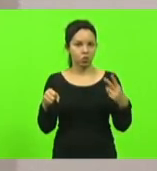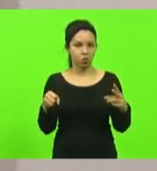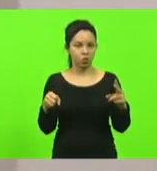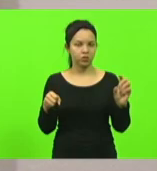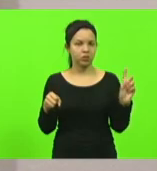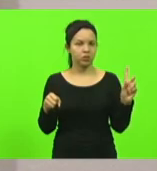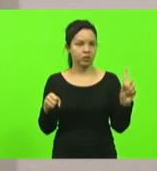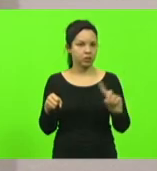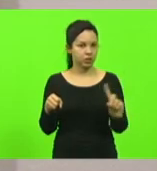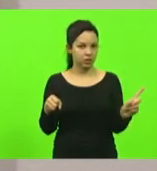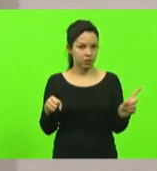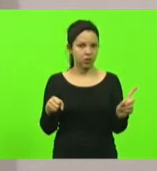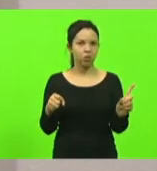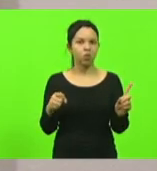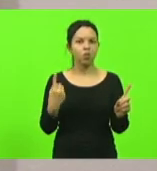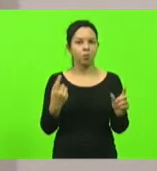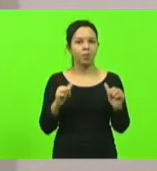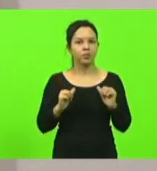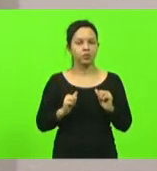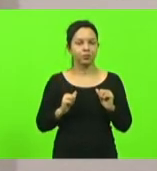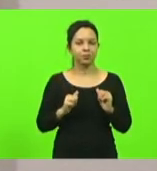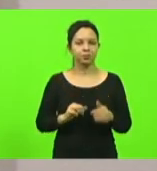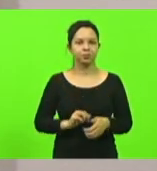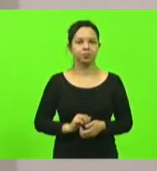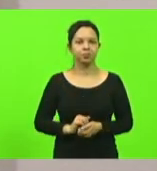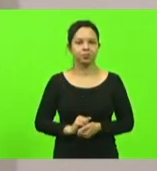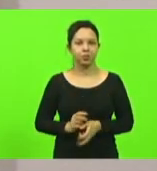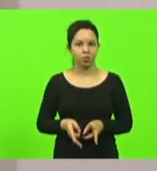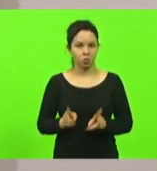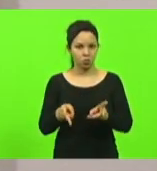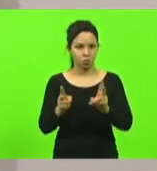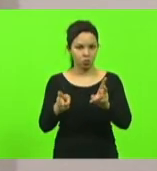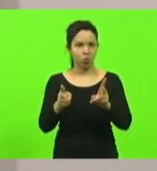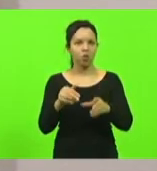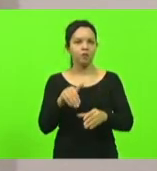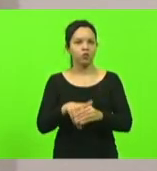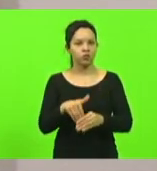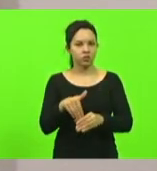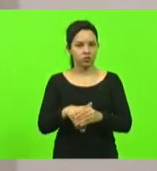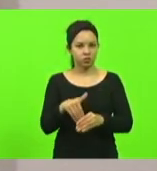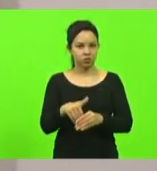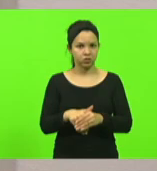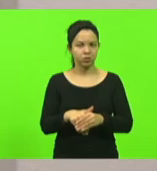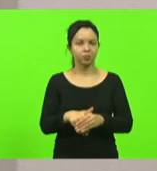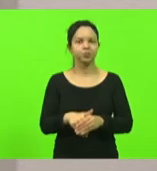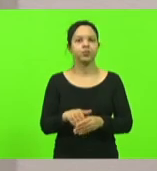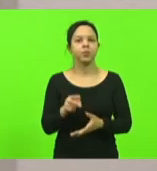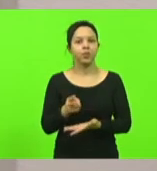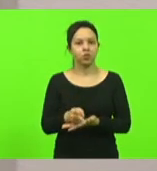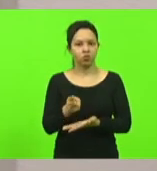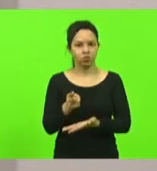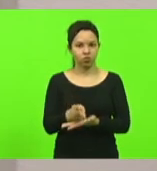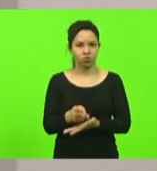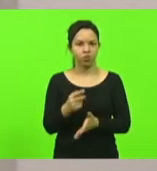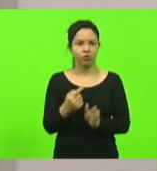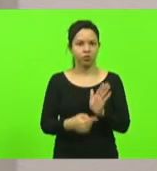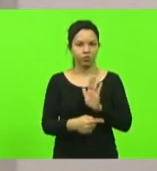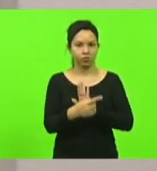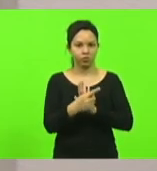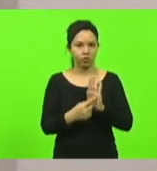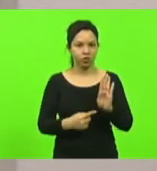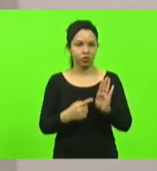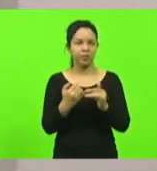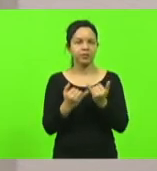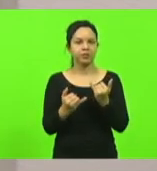abstenção. Dando continuidade, foi submetido à votação e mantido o veto parcial em turno único pelo processo